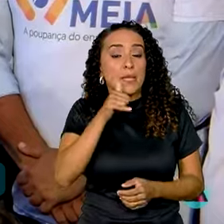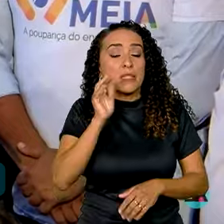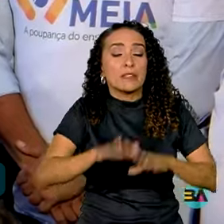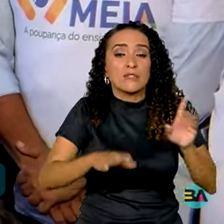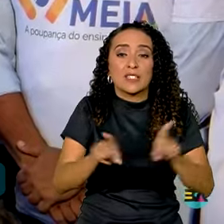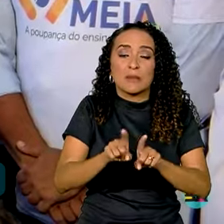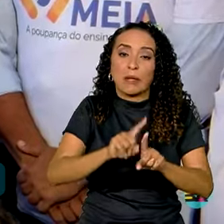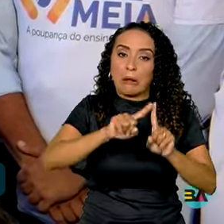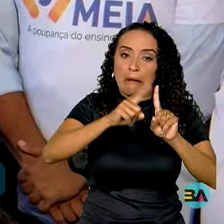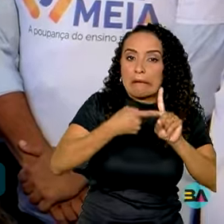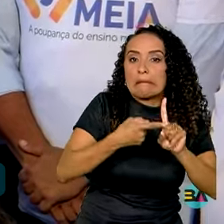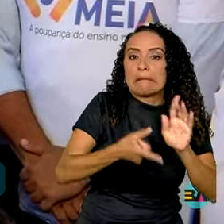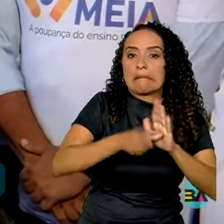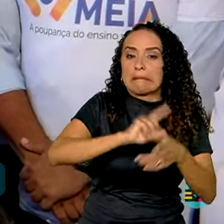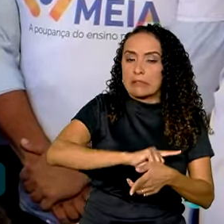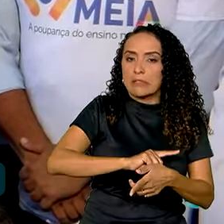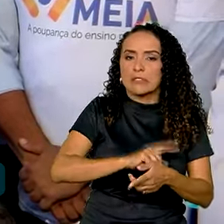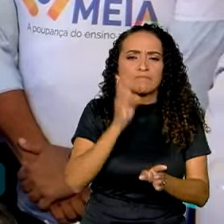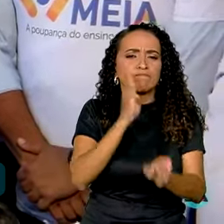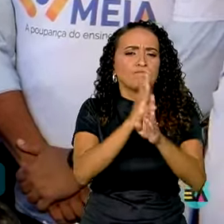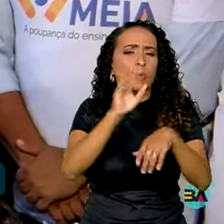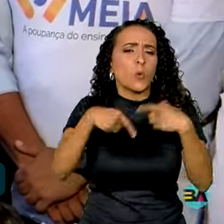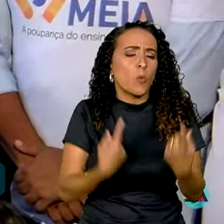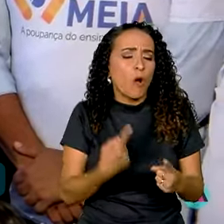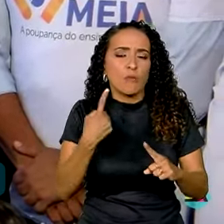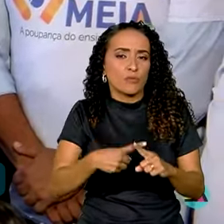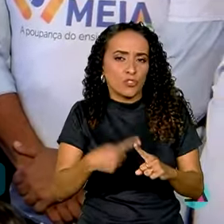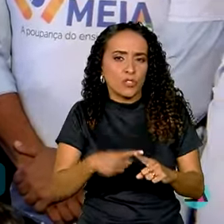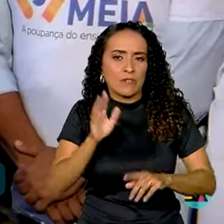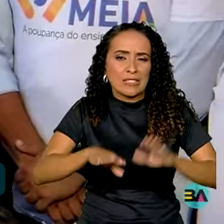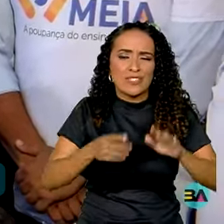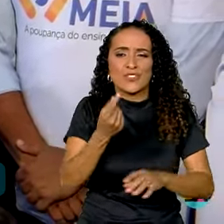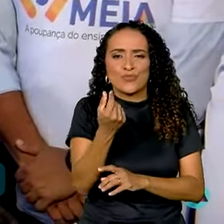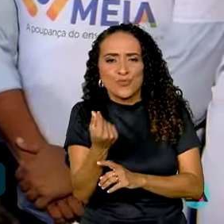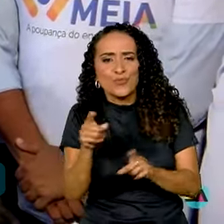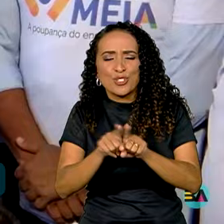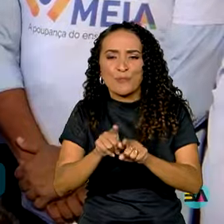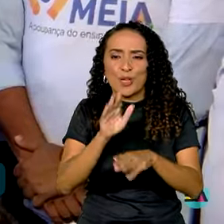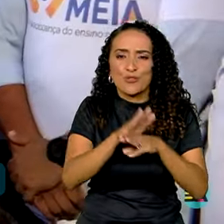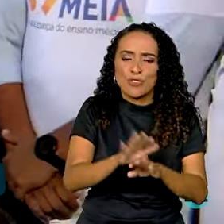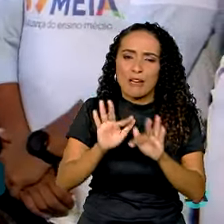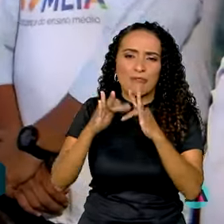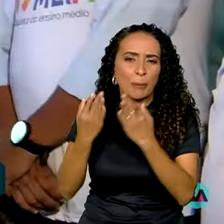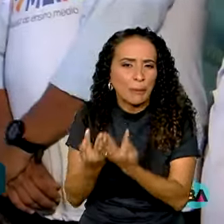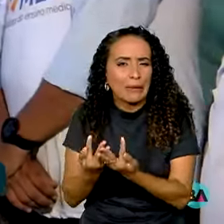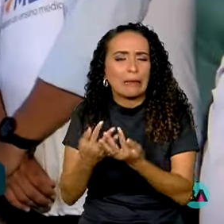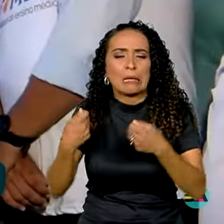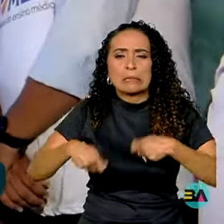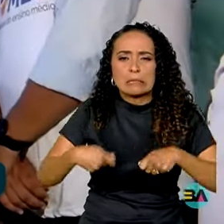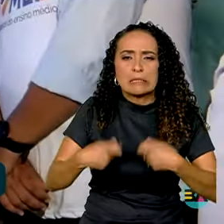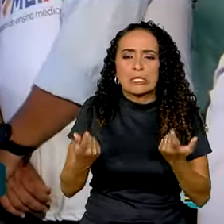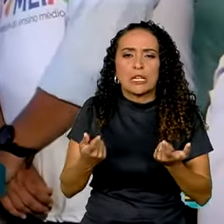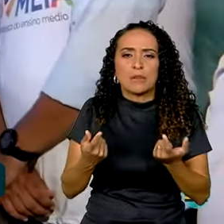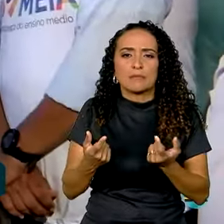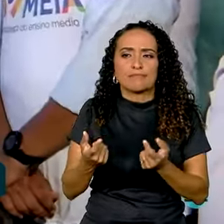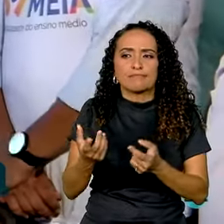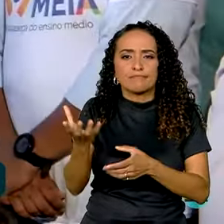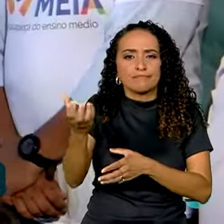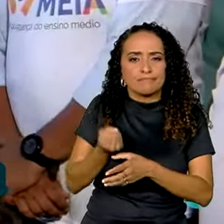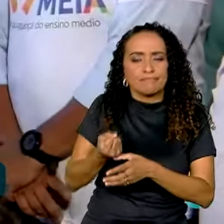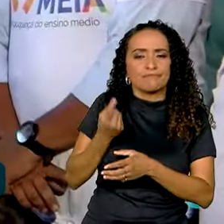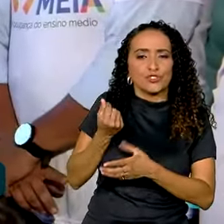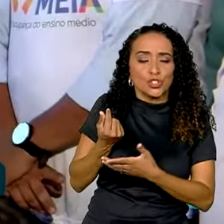vezes, por gravidez precoce, identificar o motivo. Às vezes financeira para ajudar os pais, às vezes a necessidade de passar a ganhar um dinheiro.